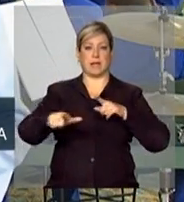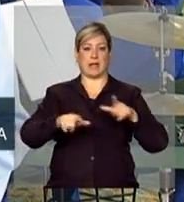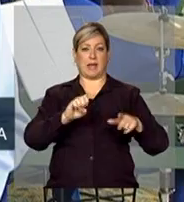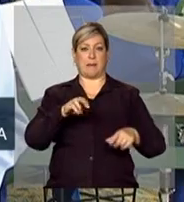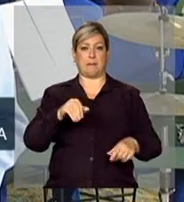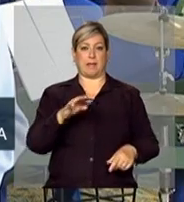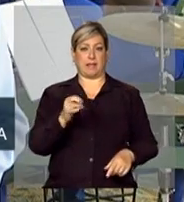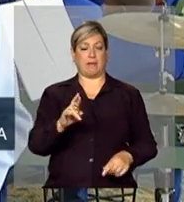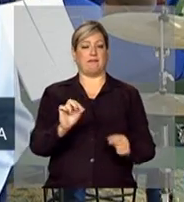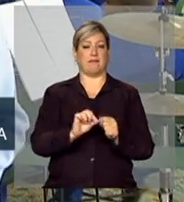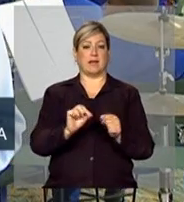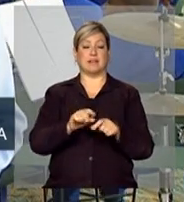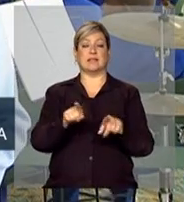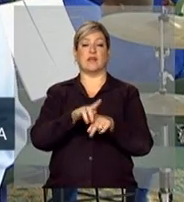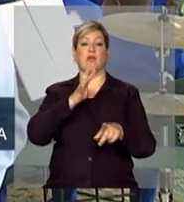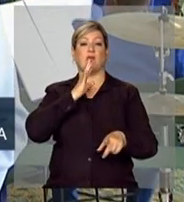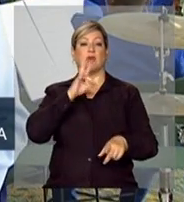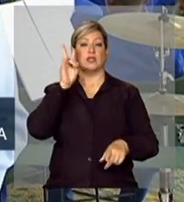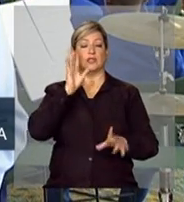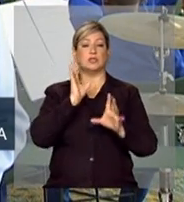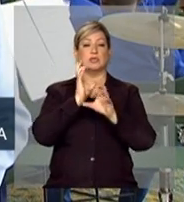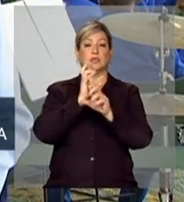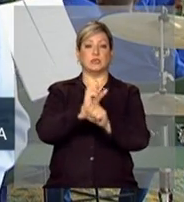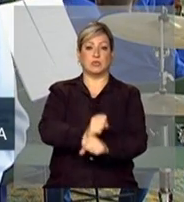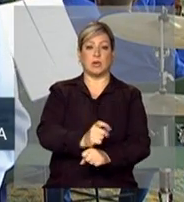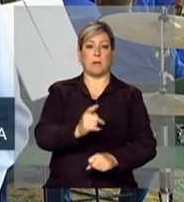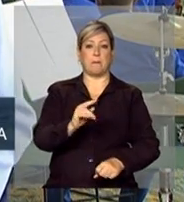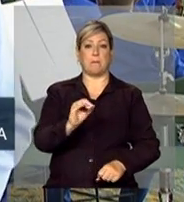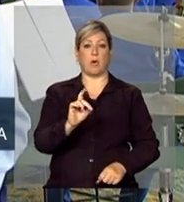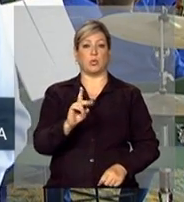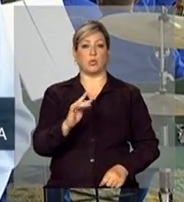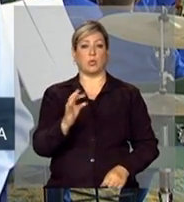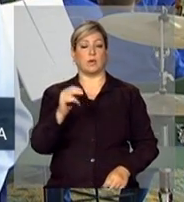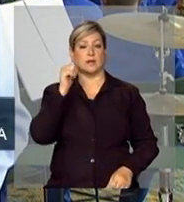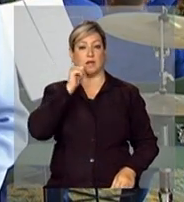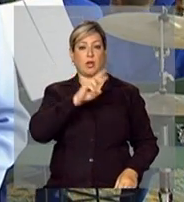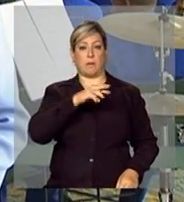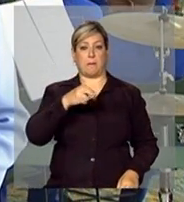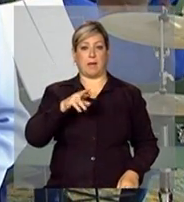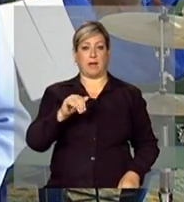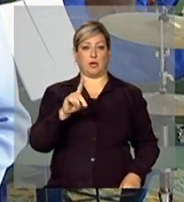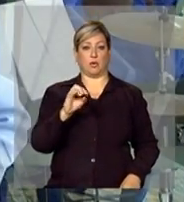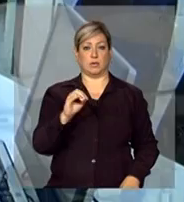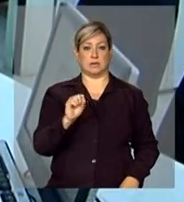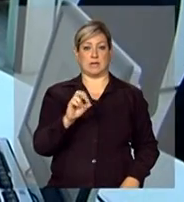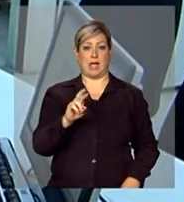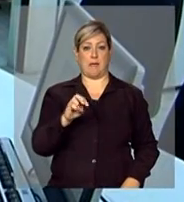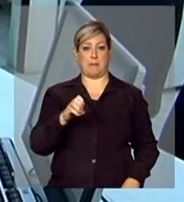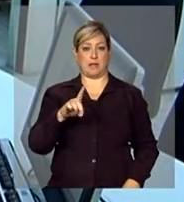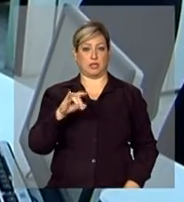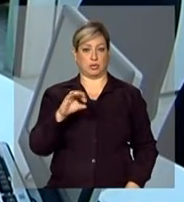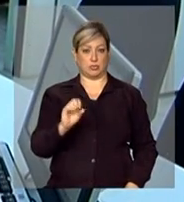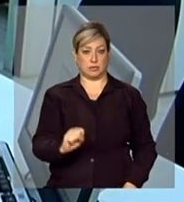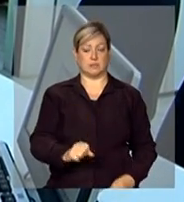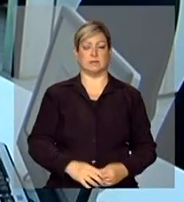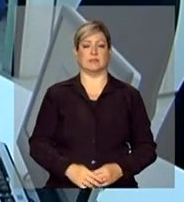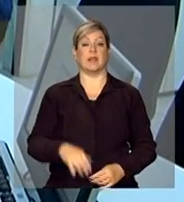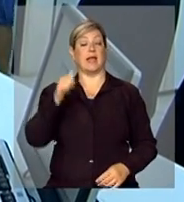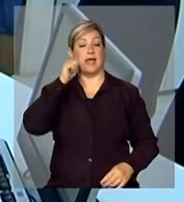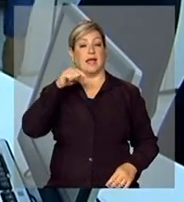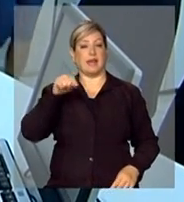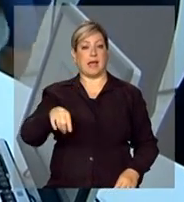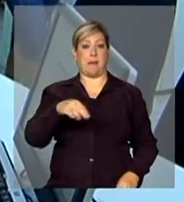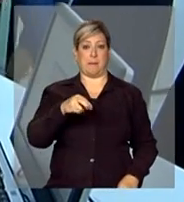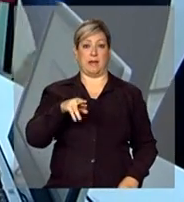e também conhecer a história da produtora rural Maria dos Remédios. Dona Maria dos